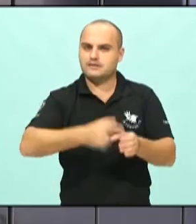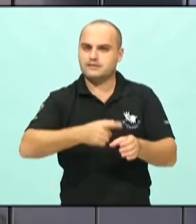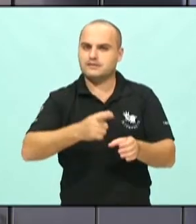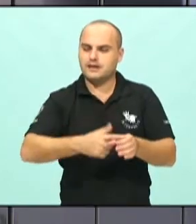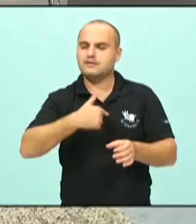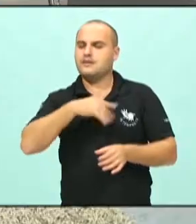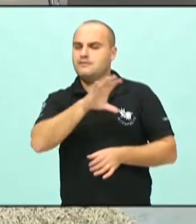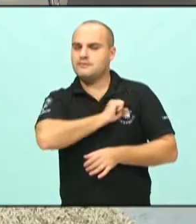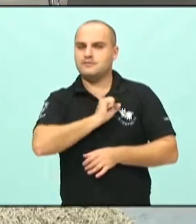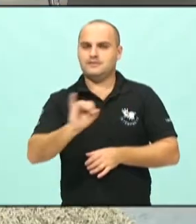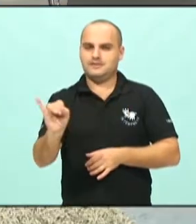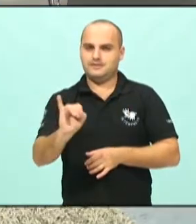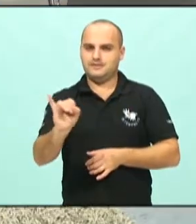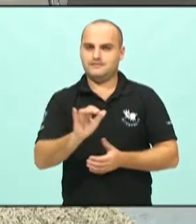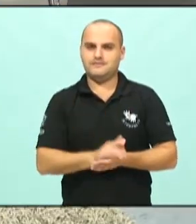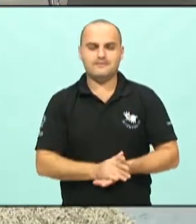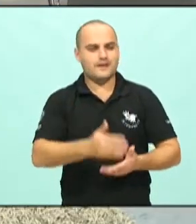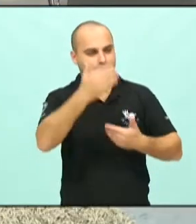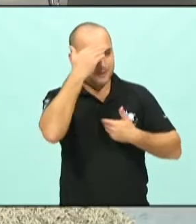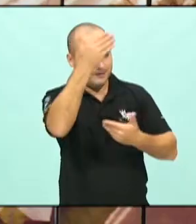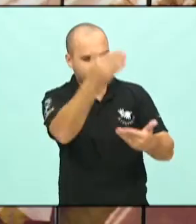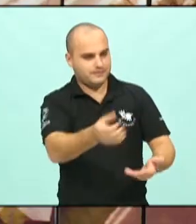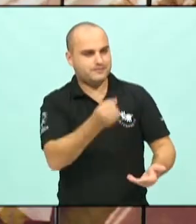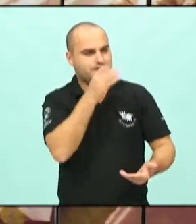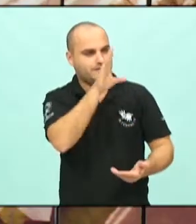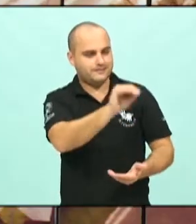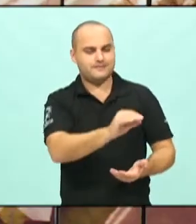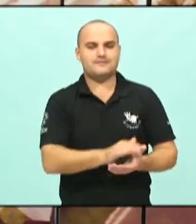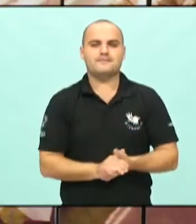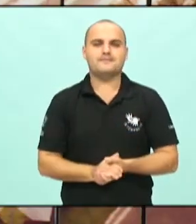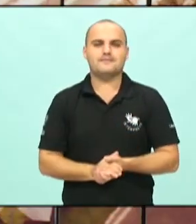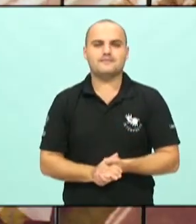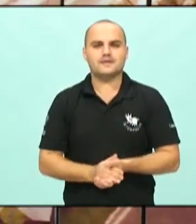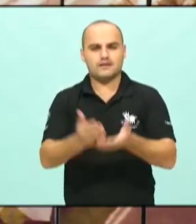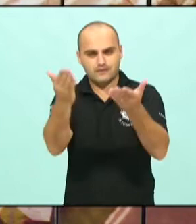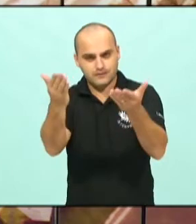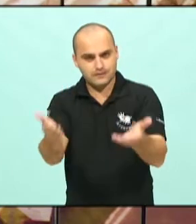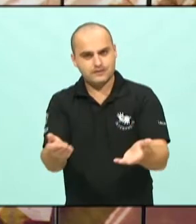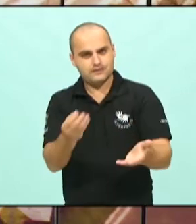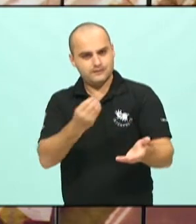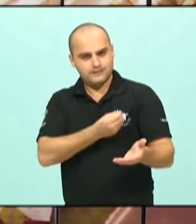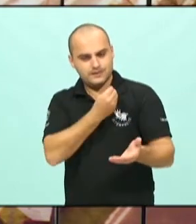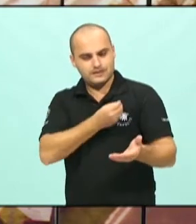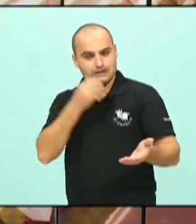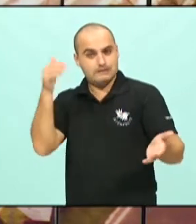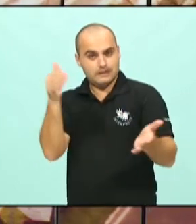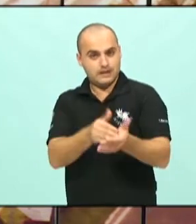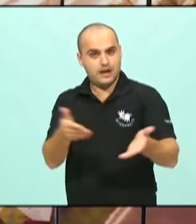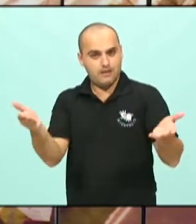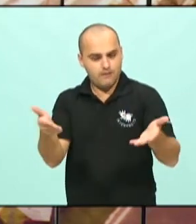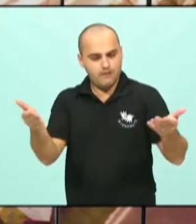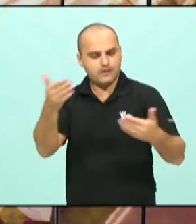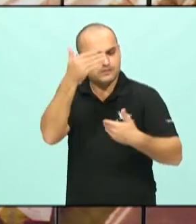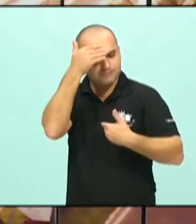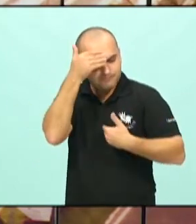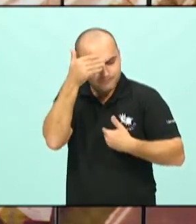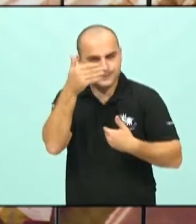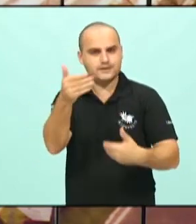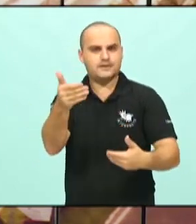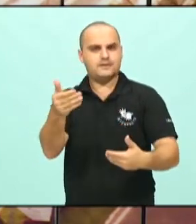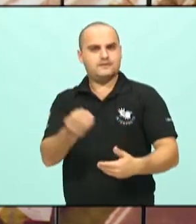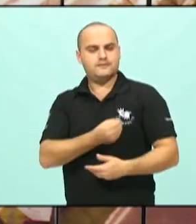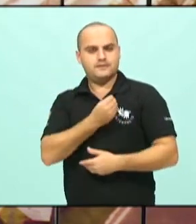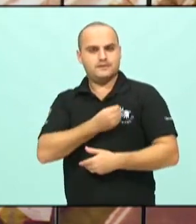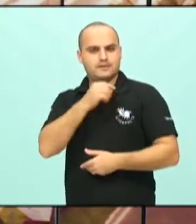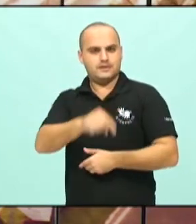tanto ama, que é Itajém. Obrigado, senhor. Boa noite. Ao senhor e à senhora que estão conosco até o presente momento, muito obrigado pela companhia com